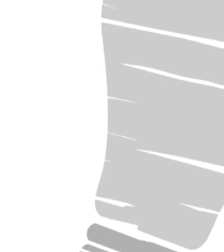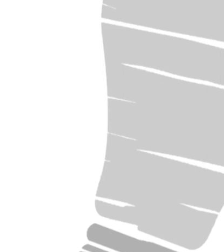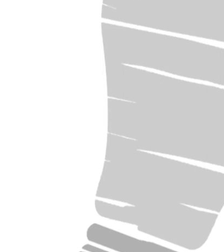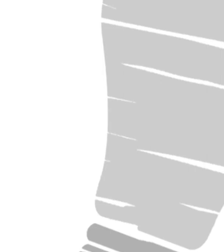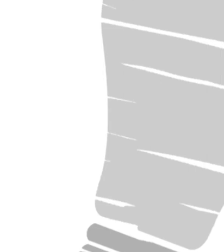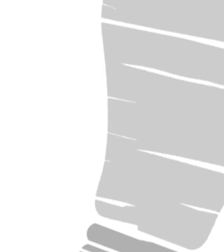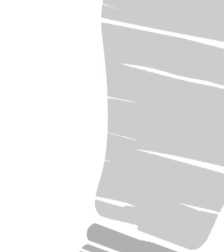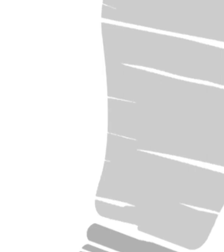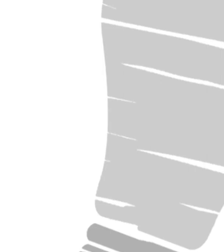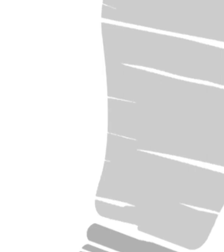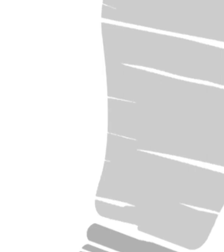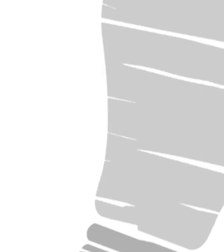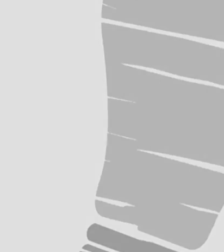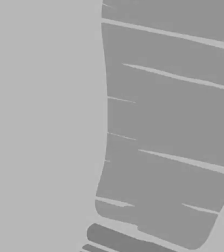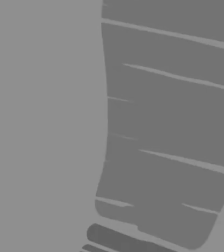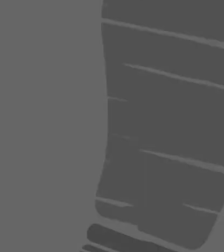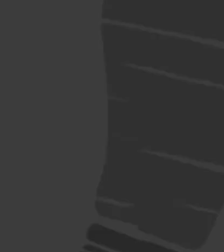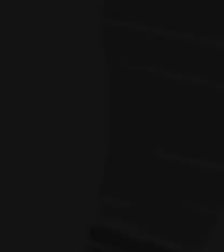Obrigado. Obrigado.